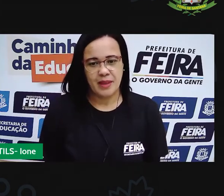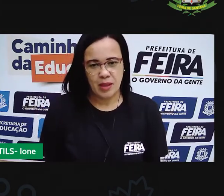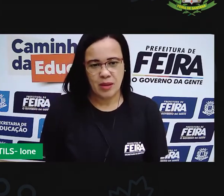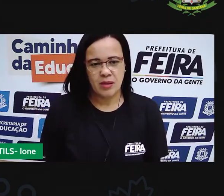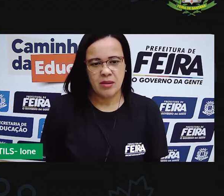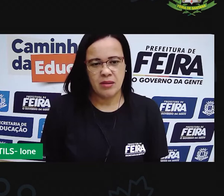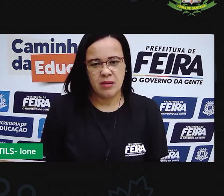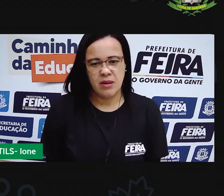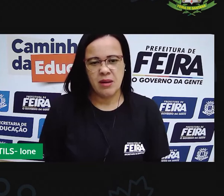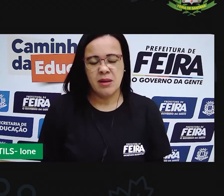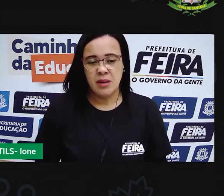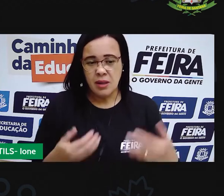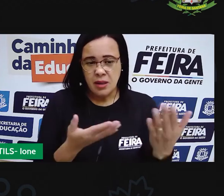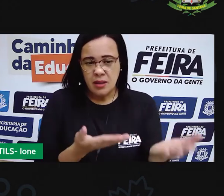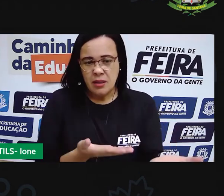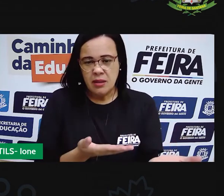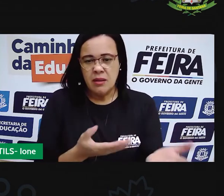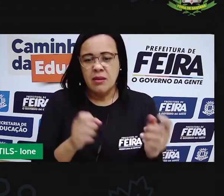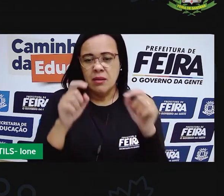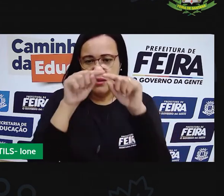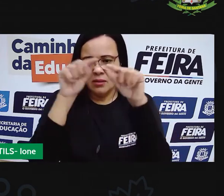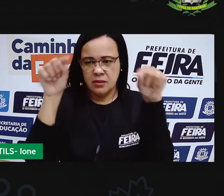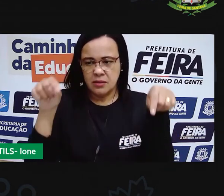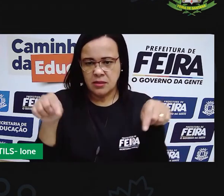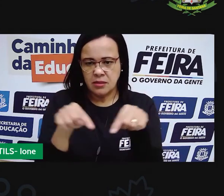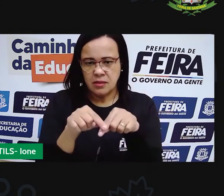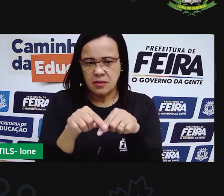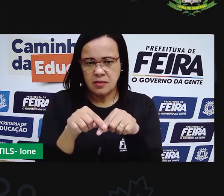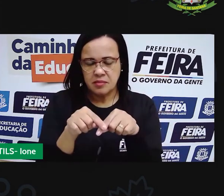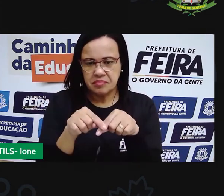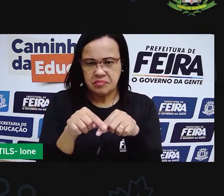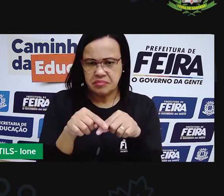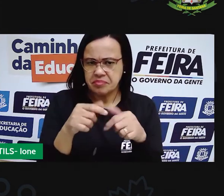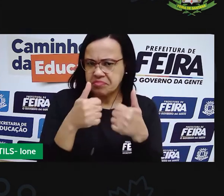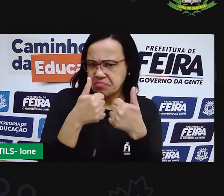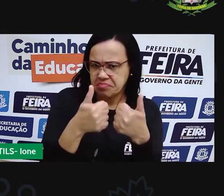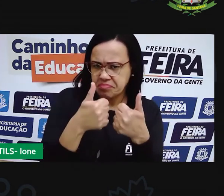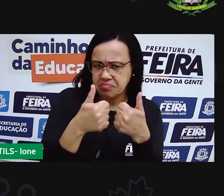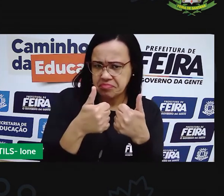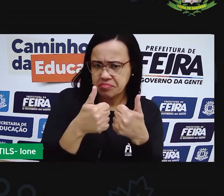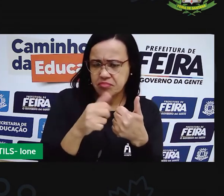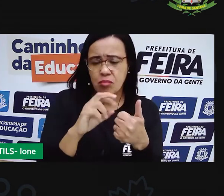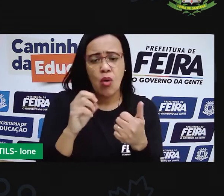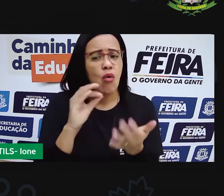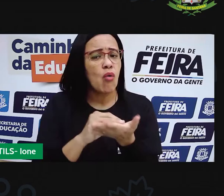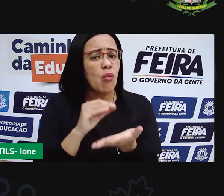esse quadrado está completo ou está faltando alguma coisa